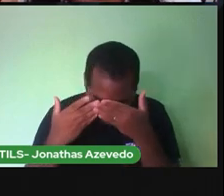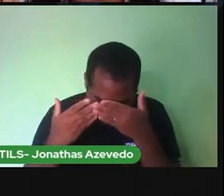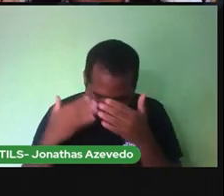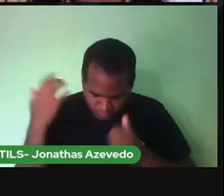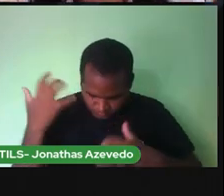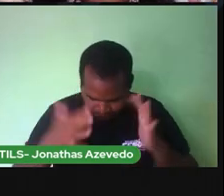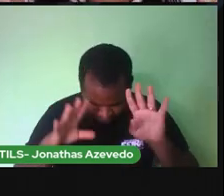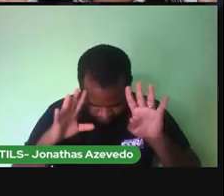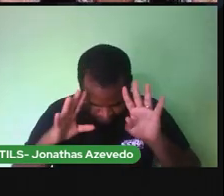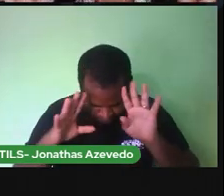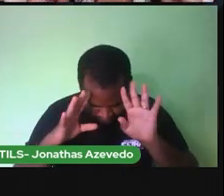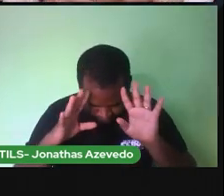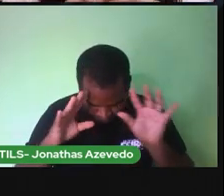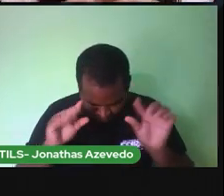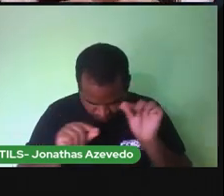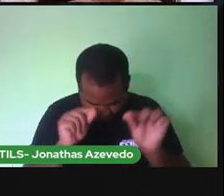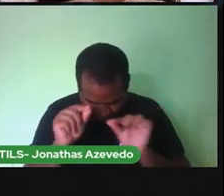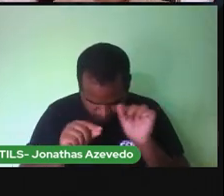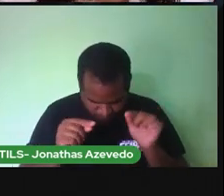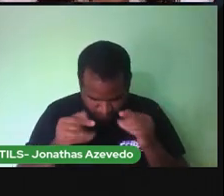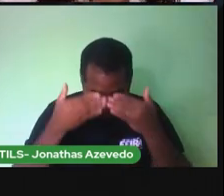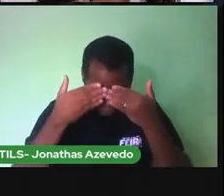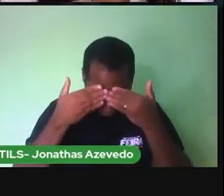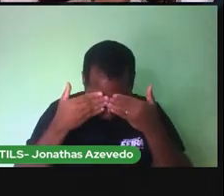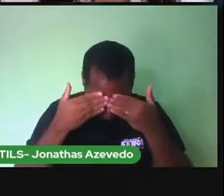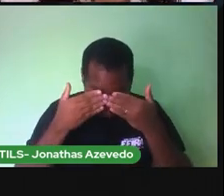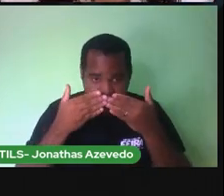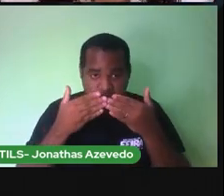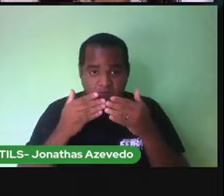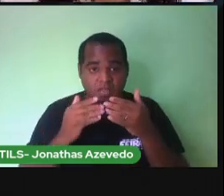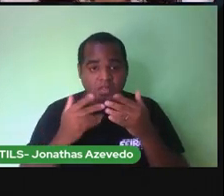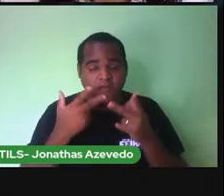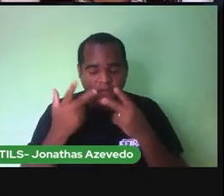concentrar Sabe? Aí você fecha o olho Lá e fala